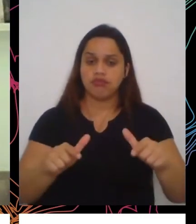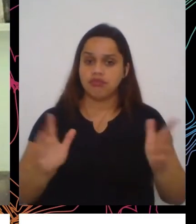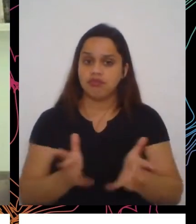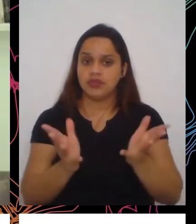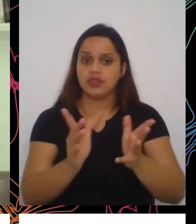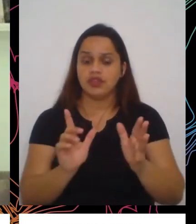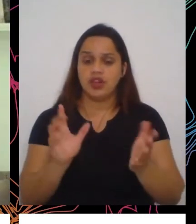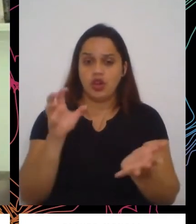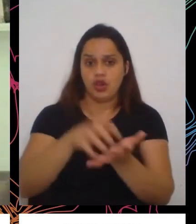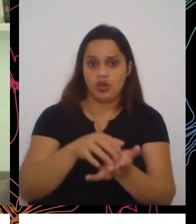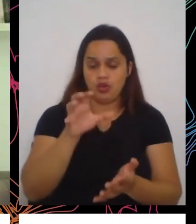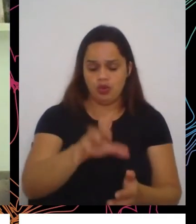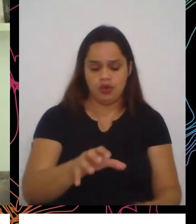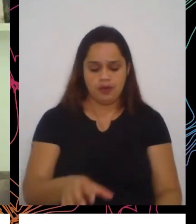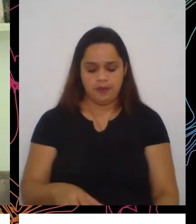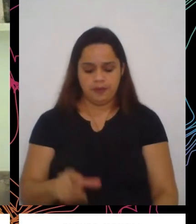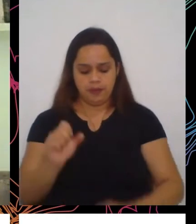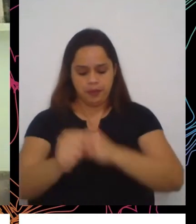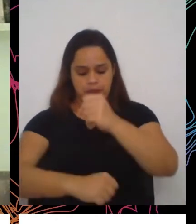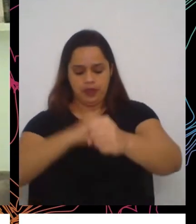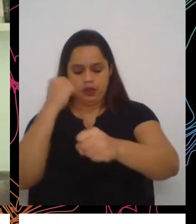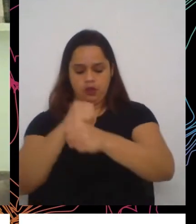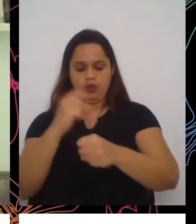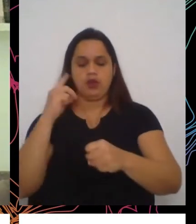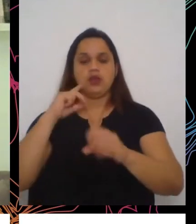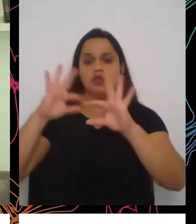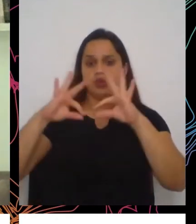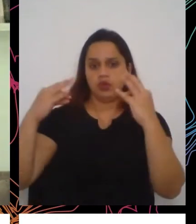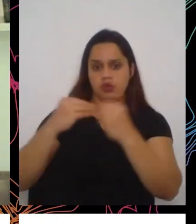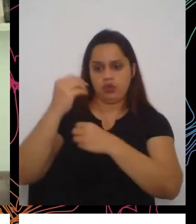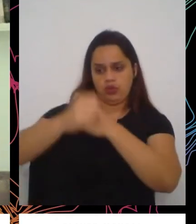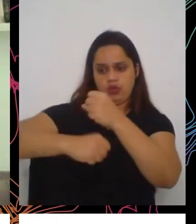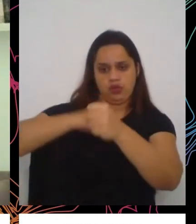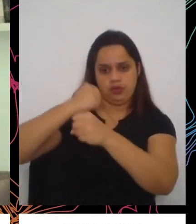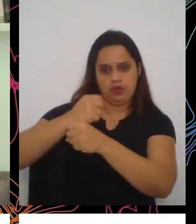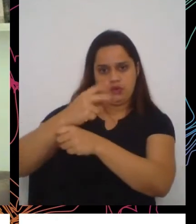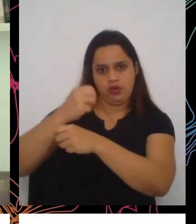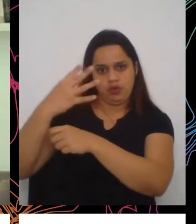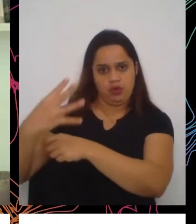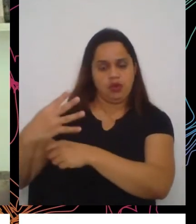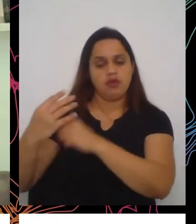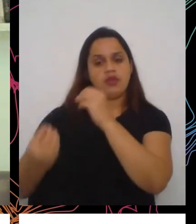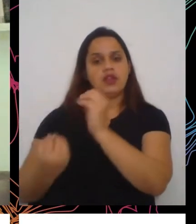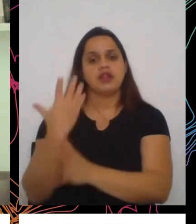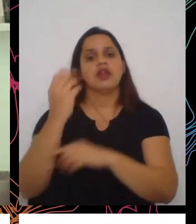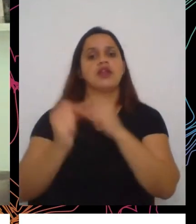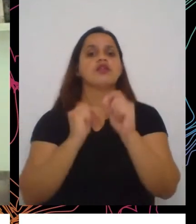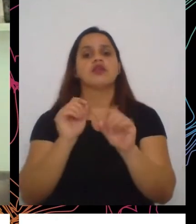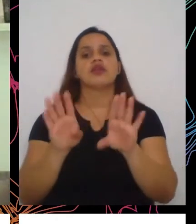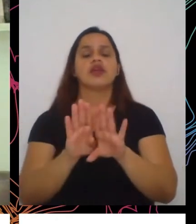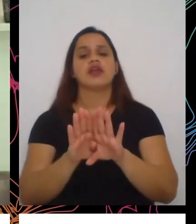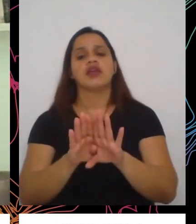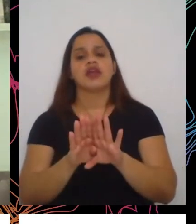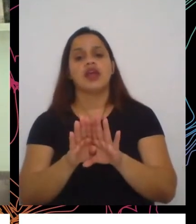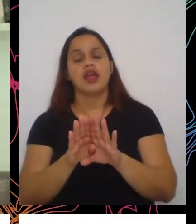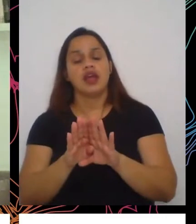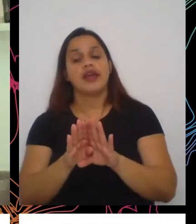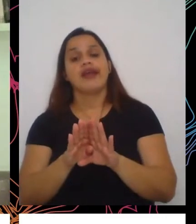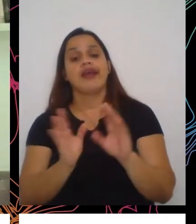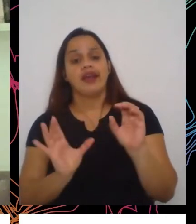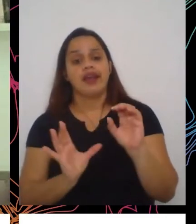Em 2004, foi lançado Segurança Alimentar, a contribuição das universidades.